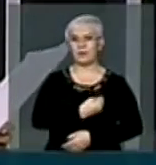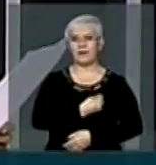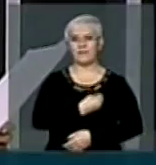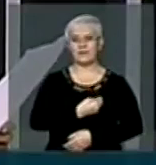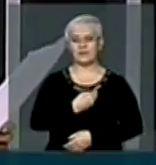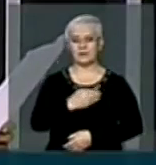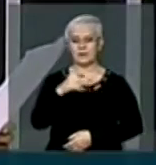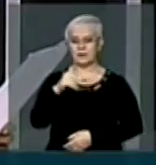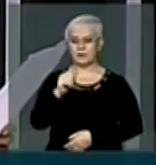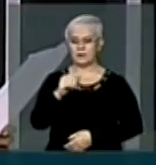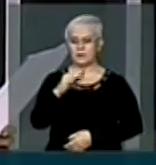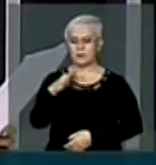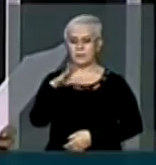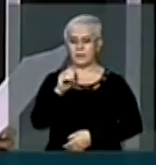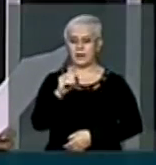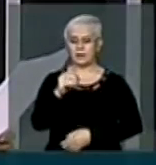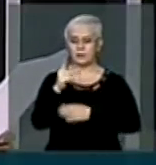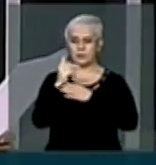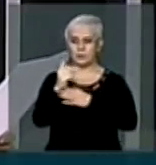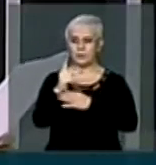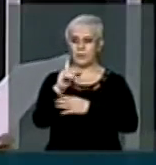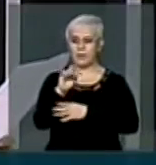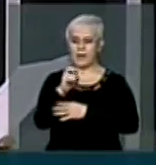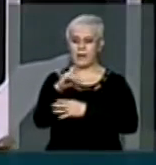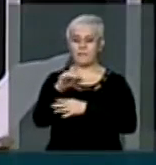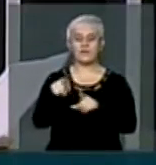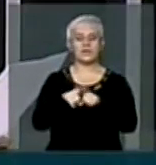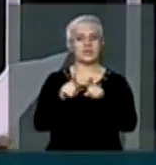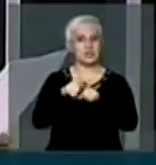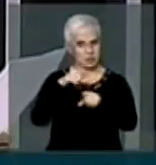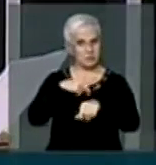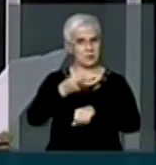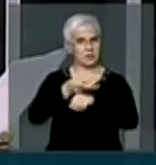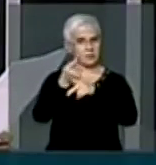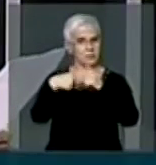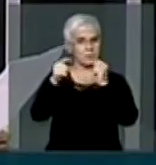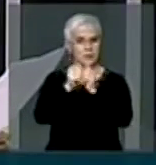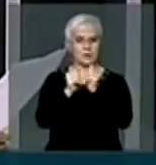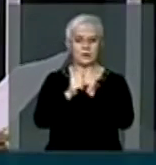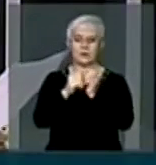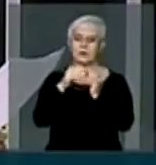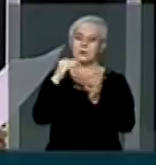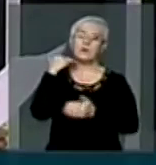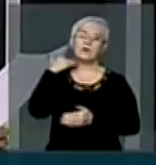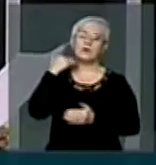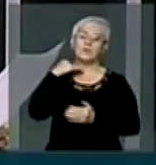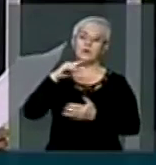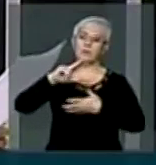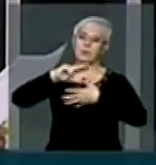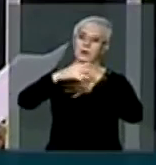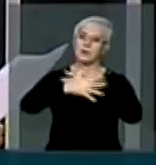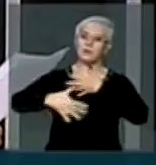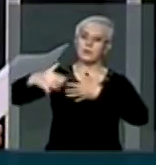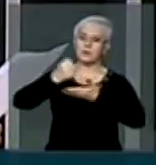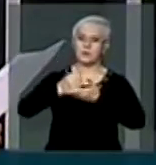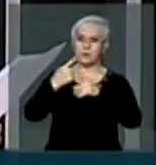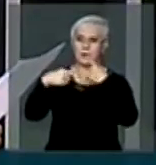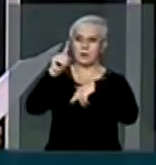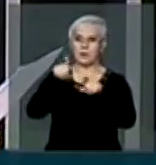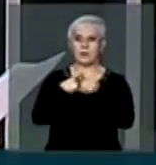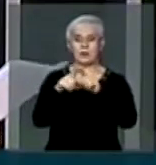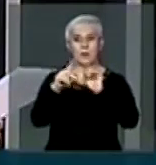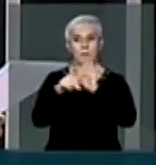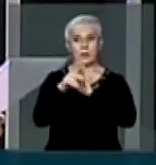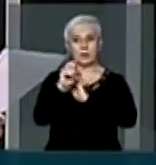programa de sucesso do governo estadual, também foi premiado pelo Banco Interamericano de Desenvolvimento e pela